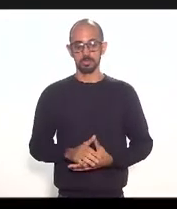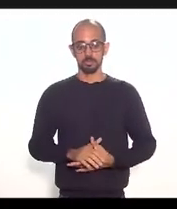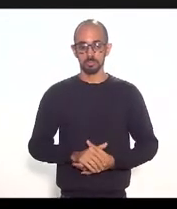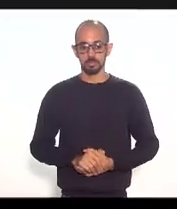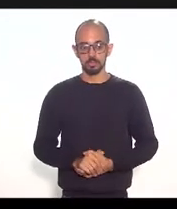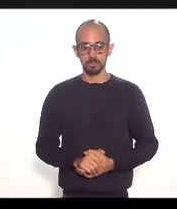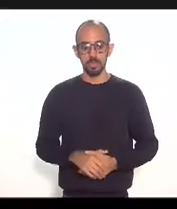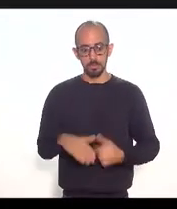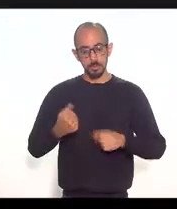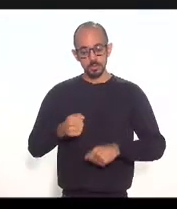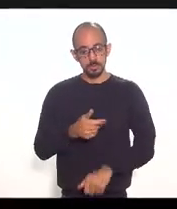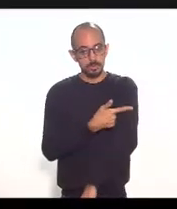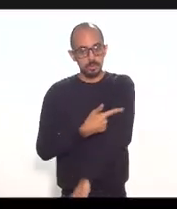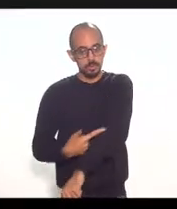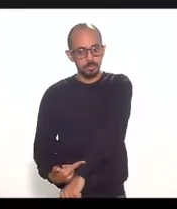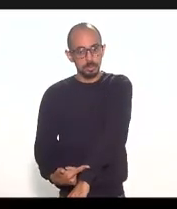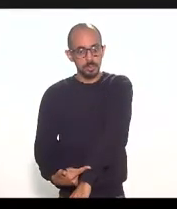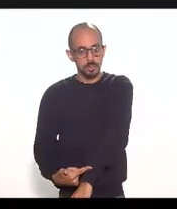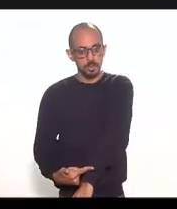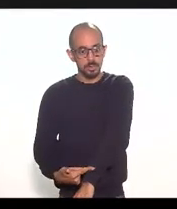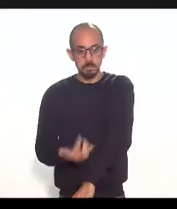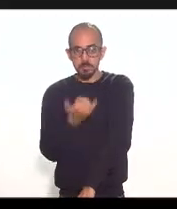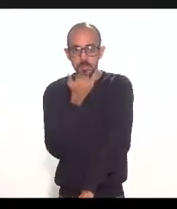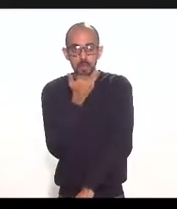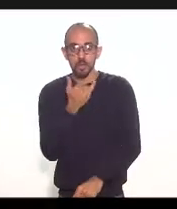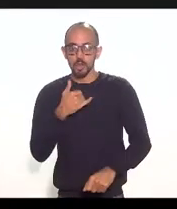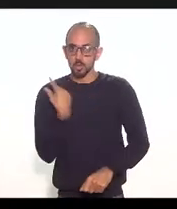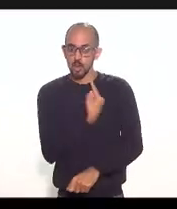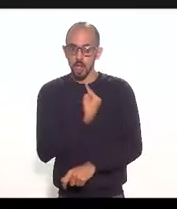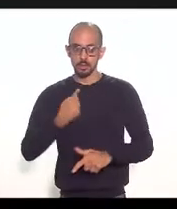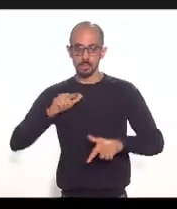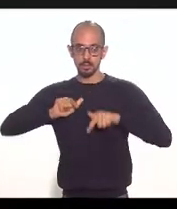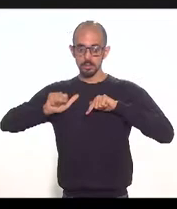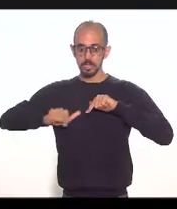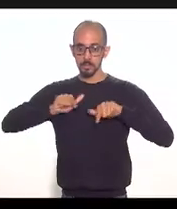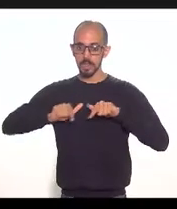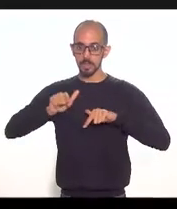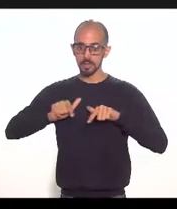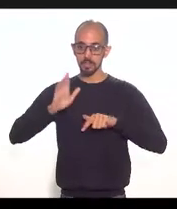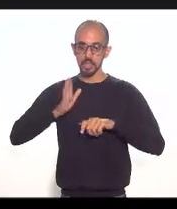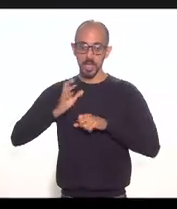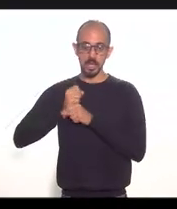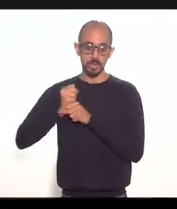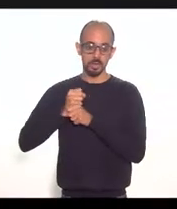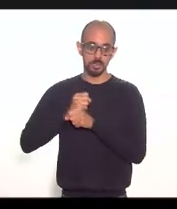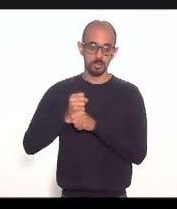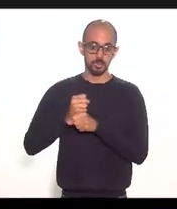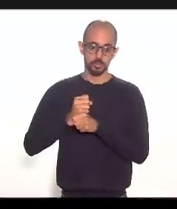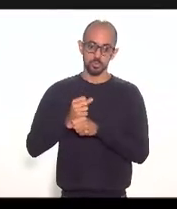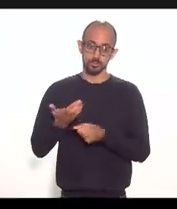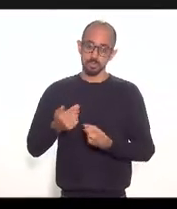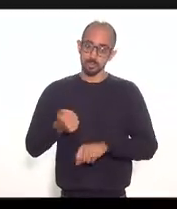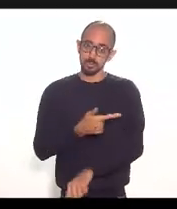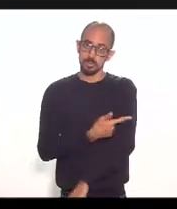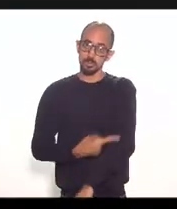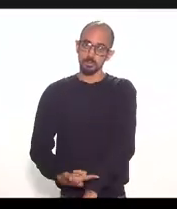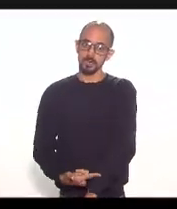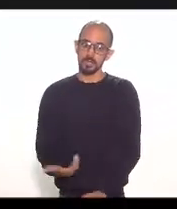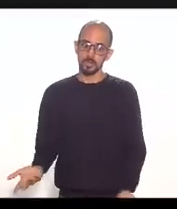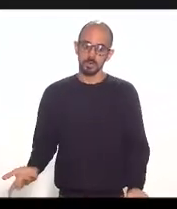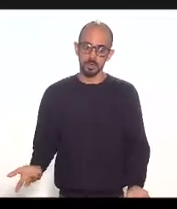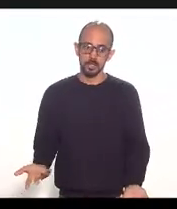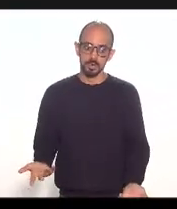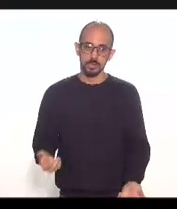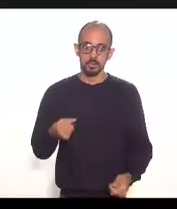Tem que ter disciplina. A está aqui trabalhando há mais de anos fazendo sessão em plenário com disciplina. Os microfones